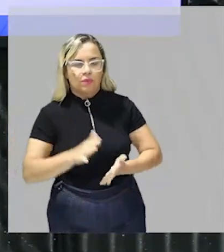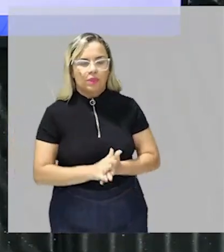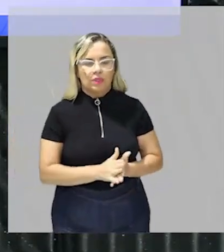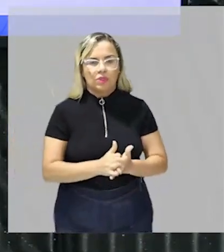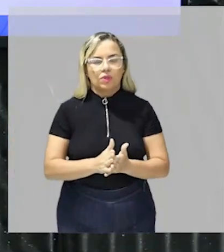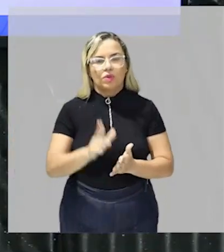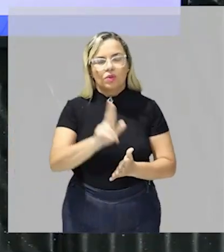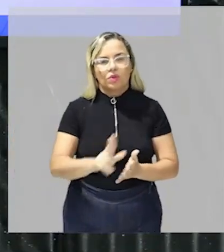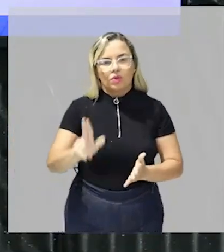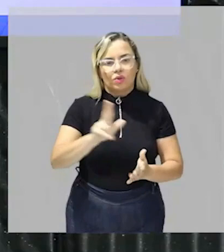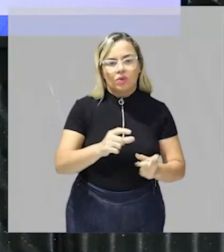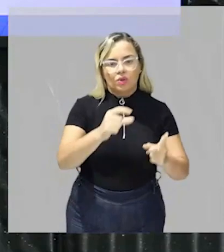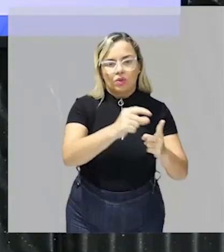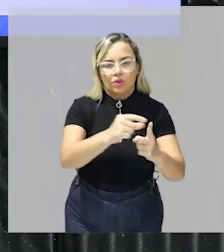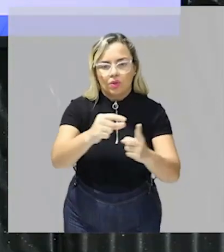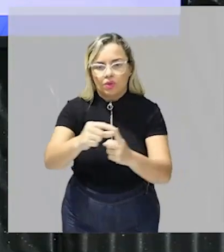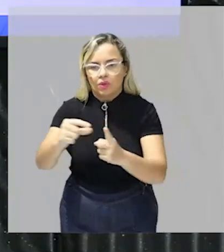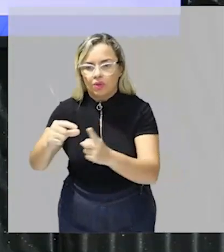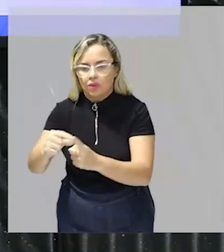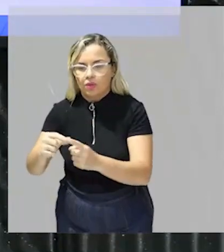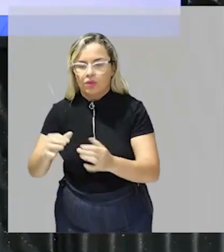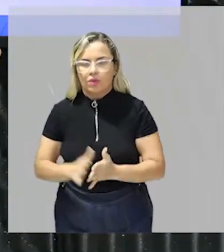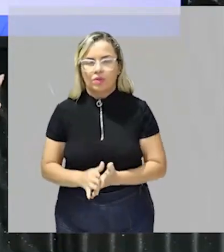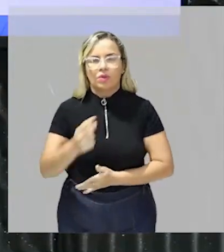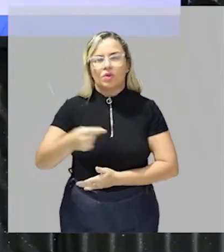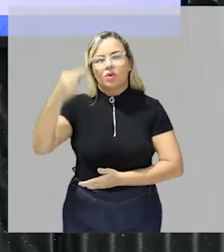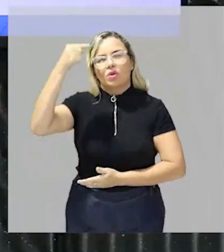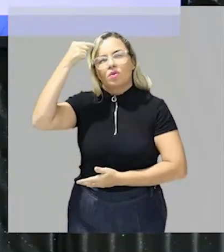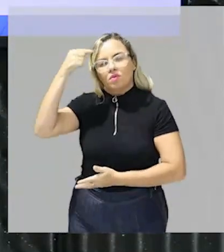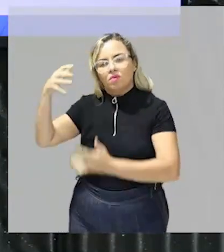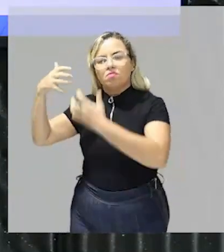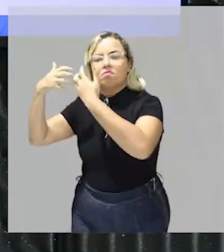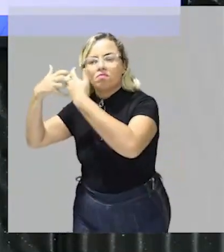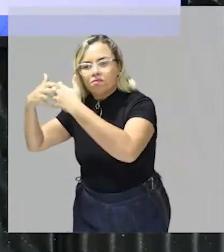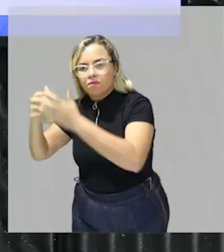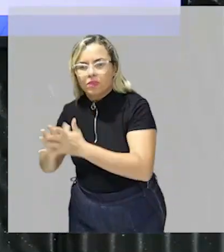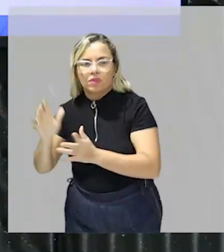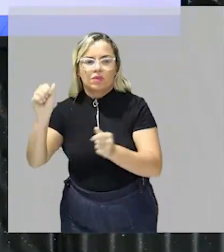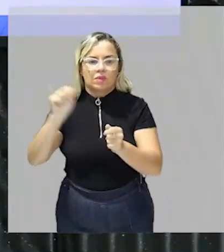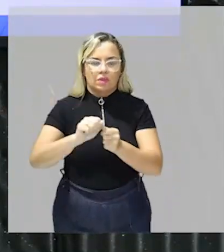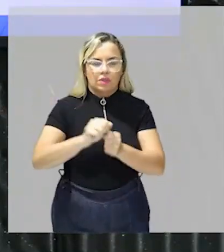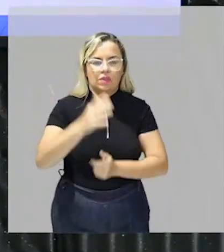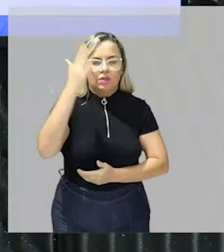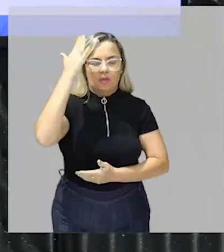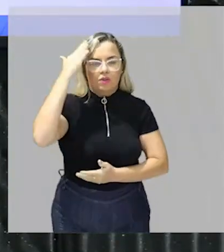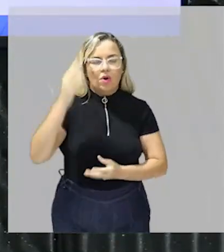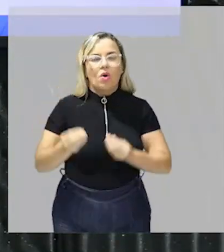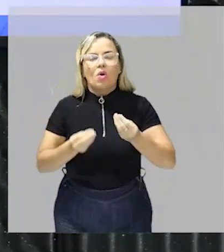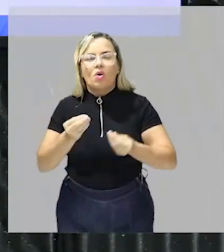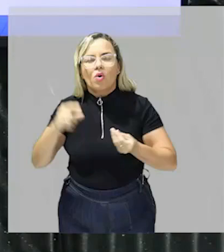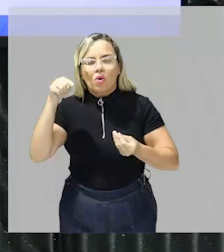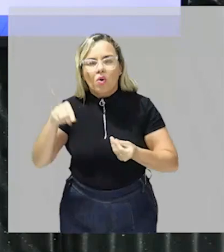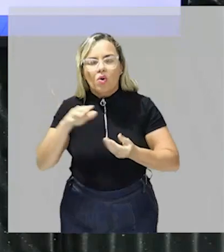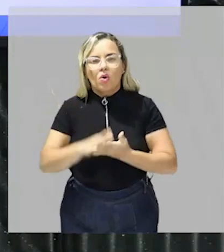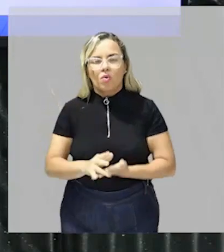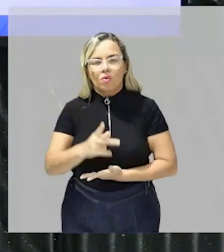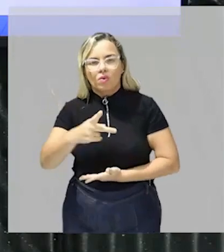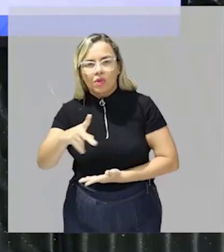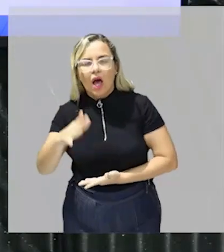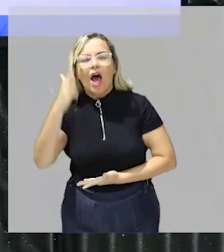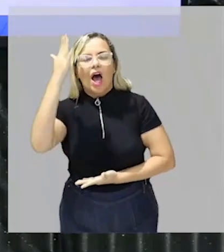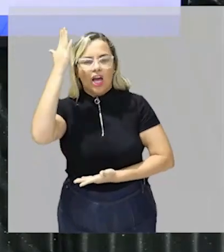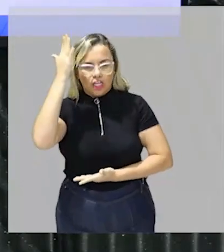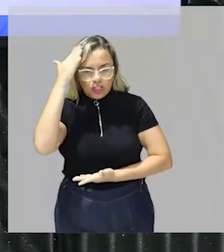dos elementos do seu texto e sua linha de raciocínio fazendo com que ele o compreenda da forma como você espera